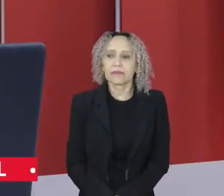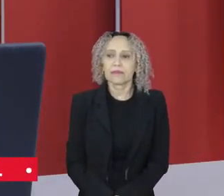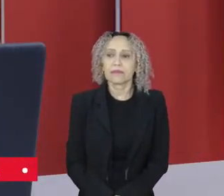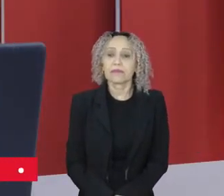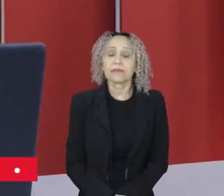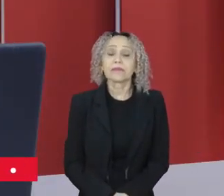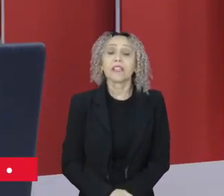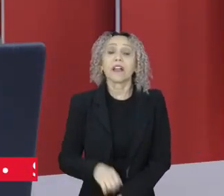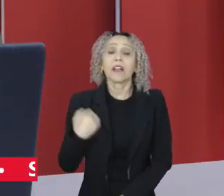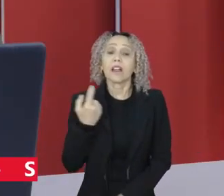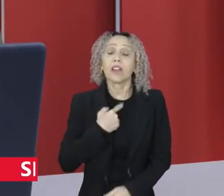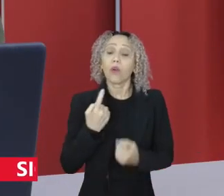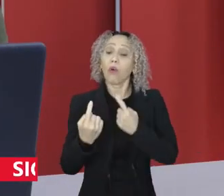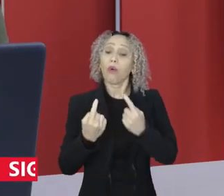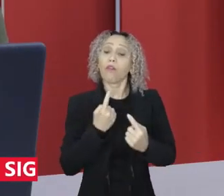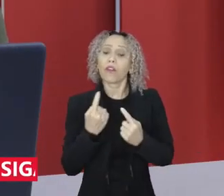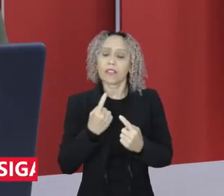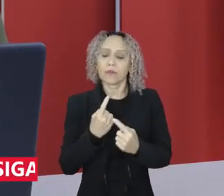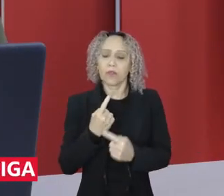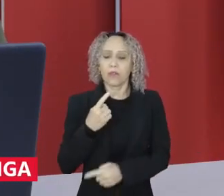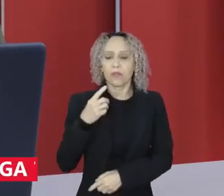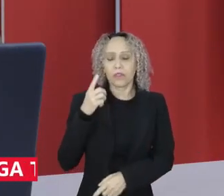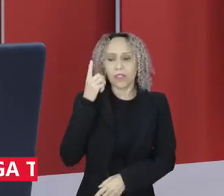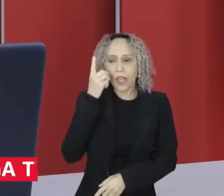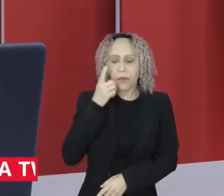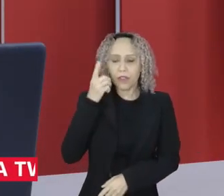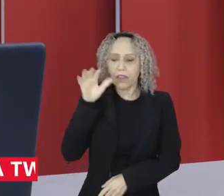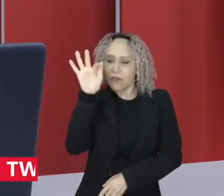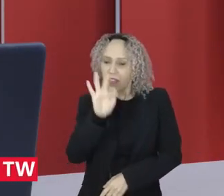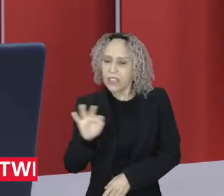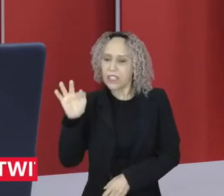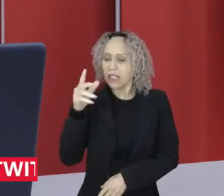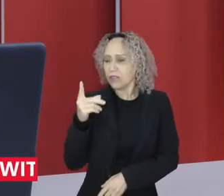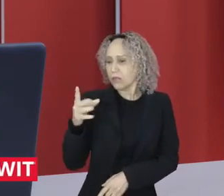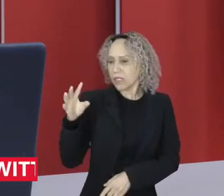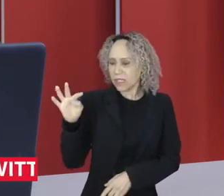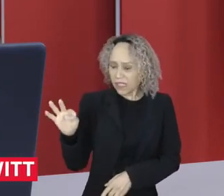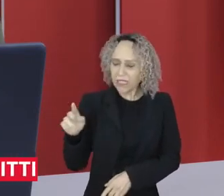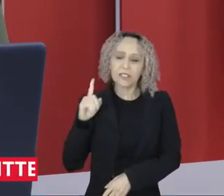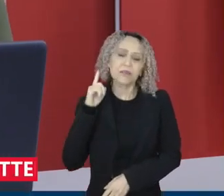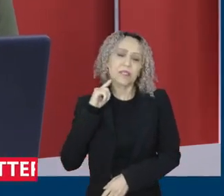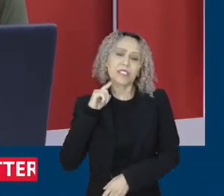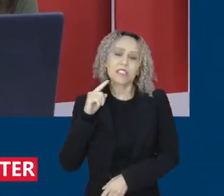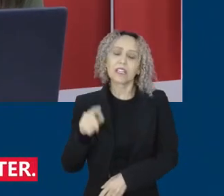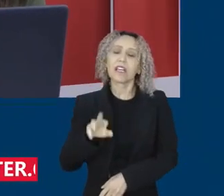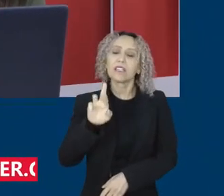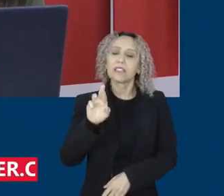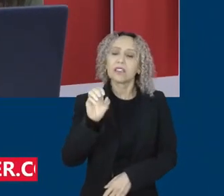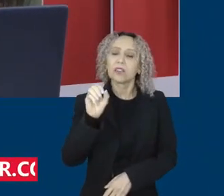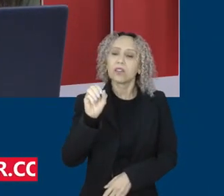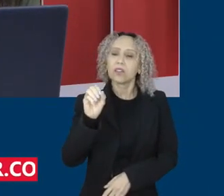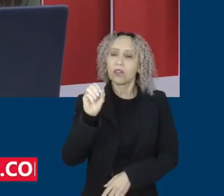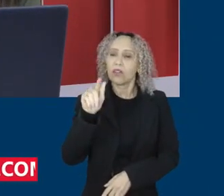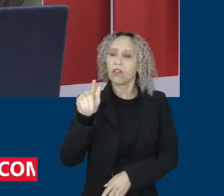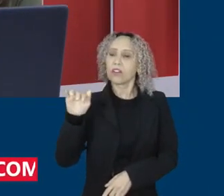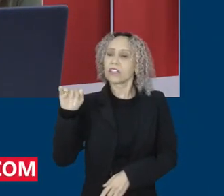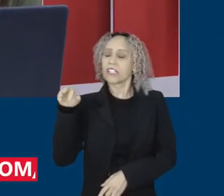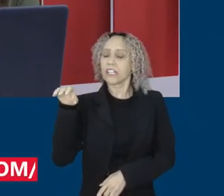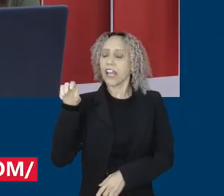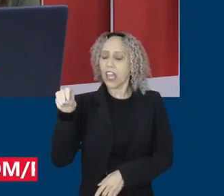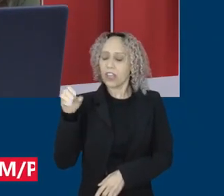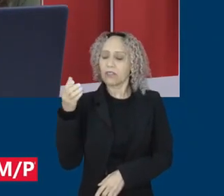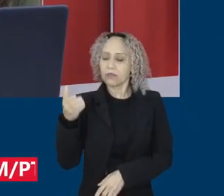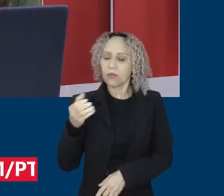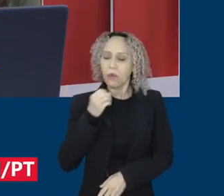A gente conversa agora com o deputado federal pelo PT de Minas Gerais, Rogério Correia. Bom dia, deputado. Bem-vindo mais uma vez ao